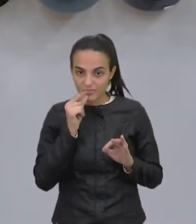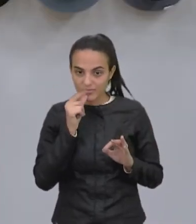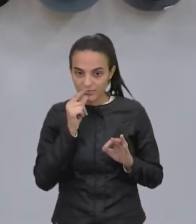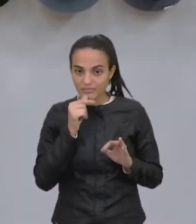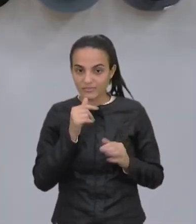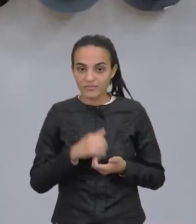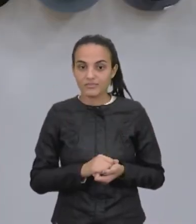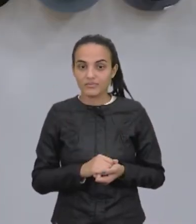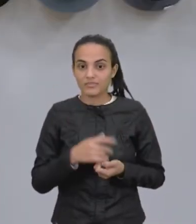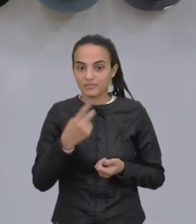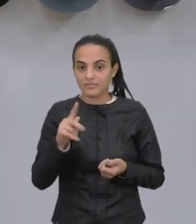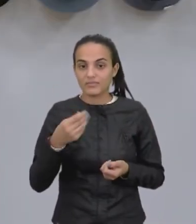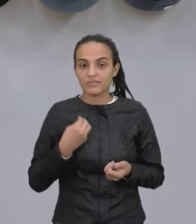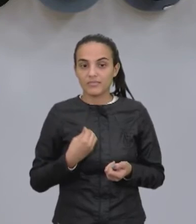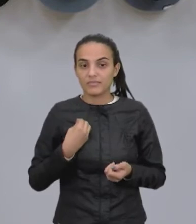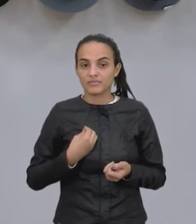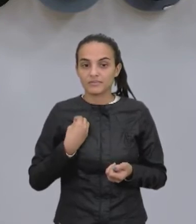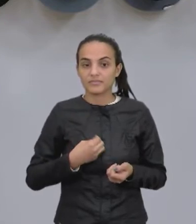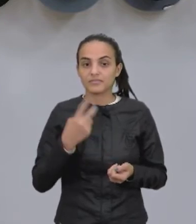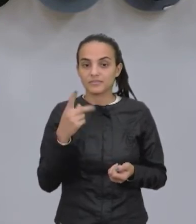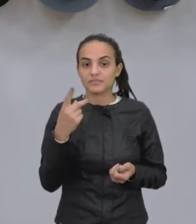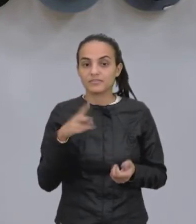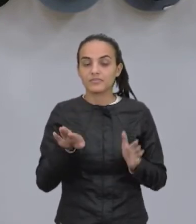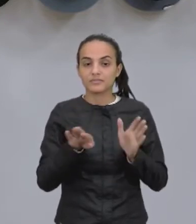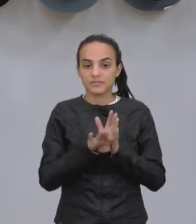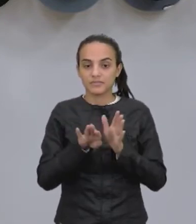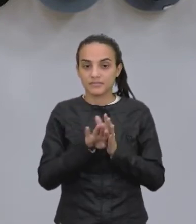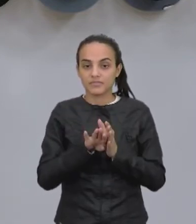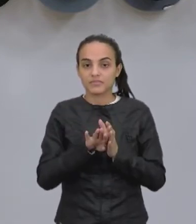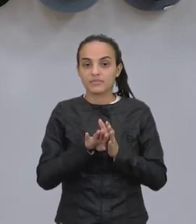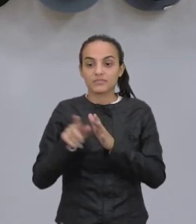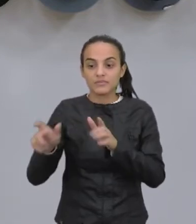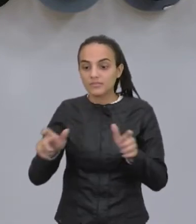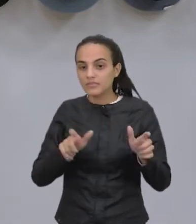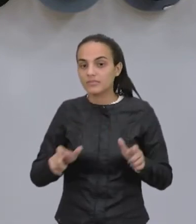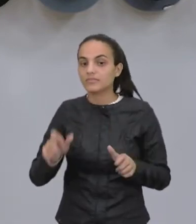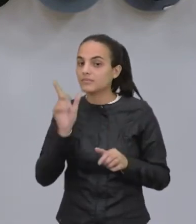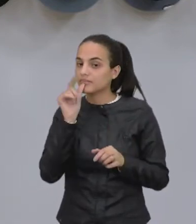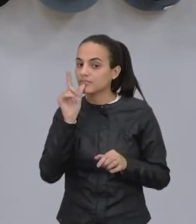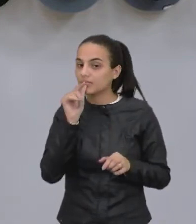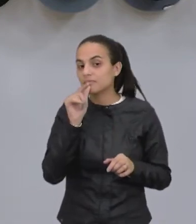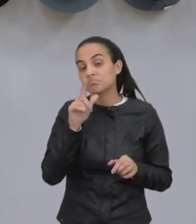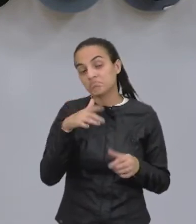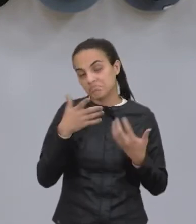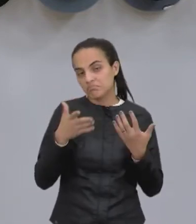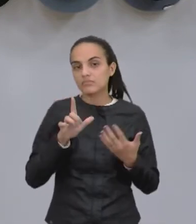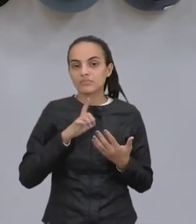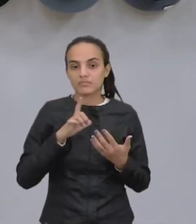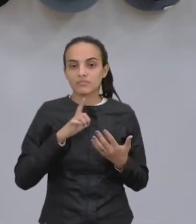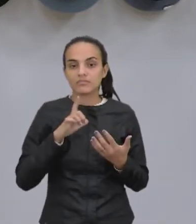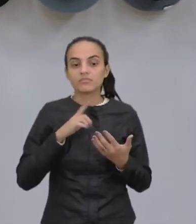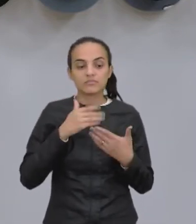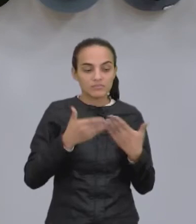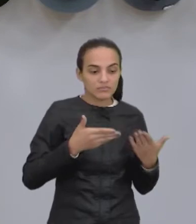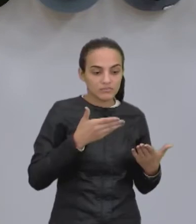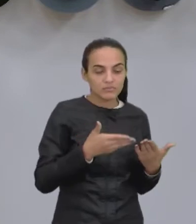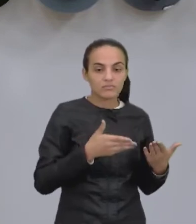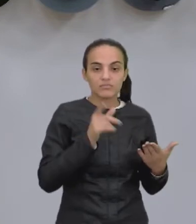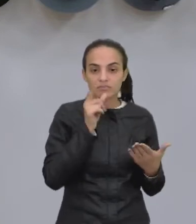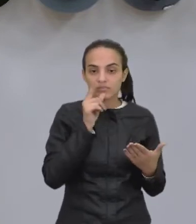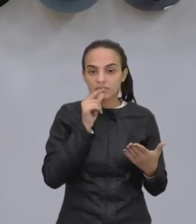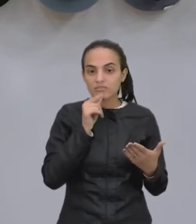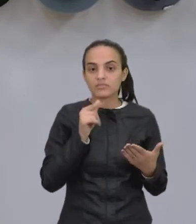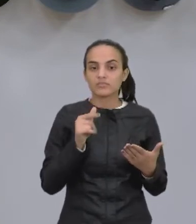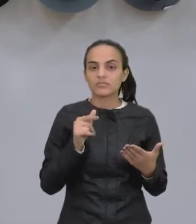onde você vive, ele vai chegar nos corpos de água, e mesmo tendo esse tratamento de esgoto,